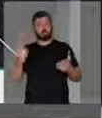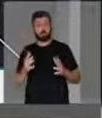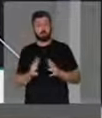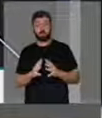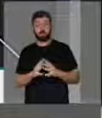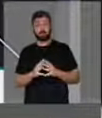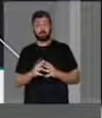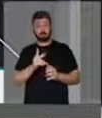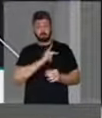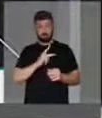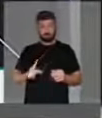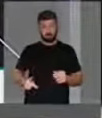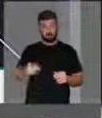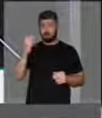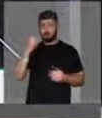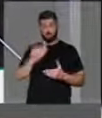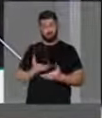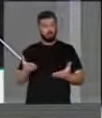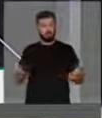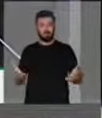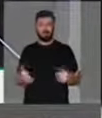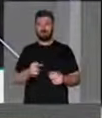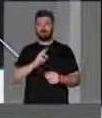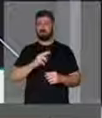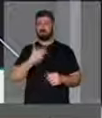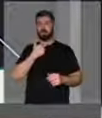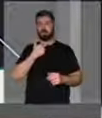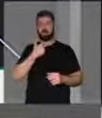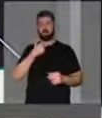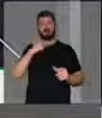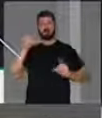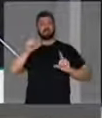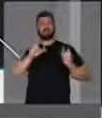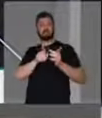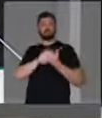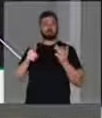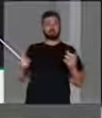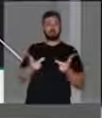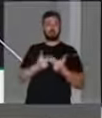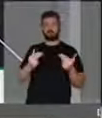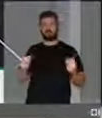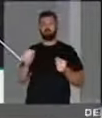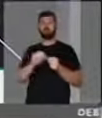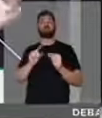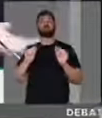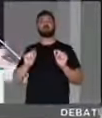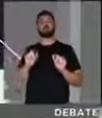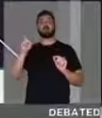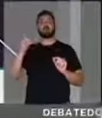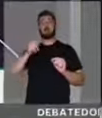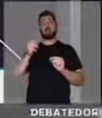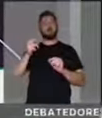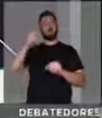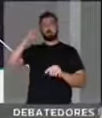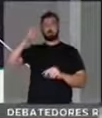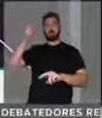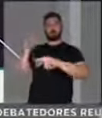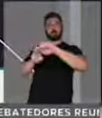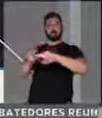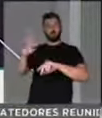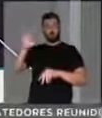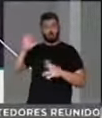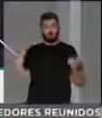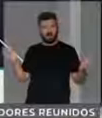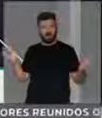portanto, senhor presidente, senhoras e senhores deputados, não cabe à imprensa fazer o papel de carcereira do Lula.